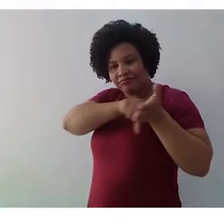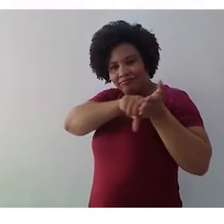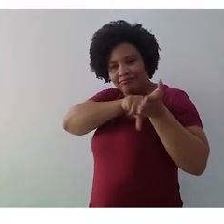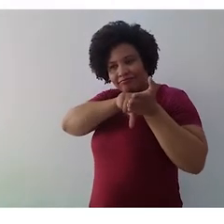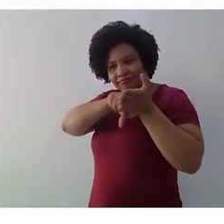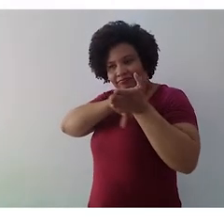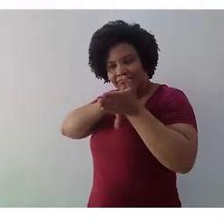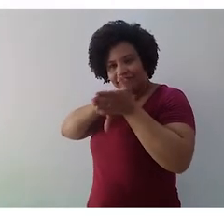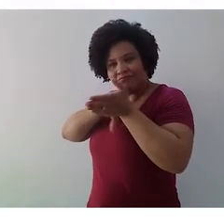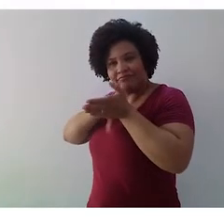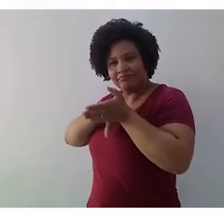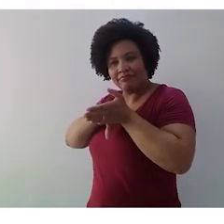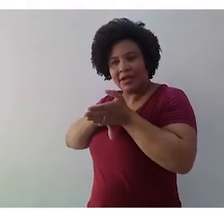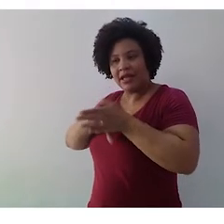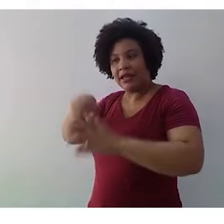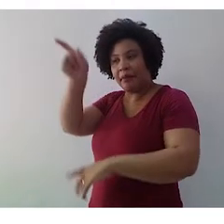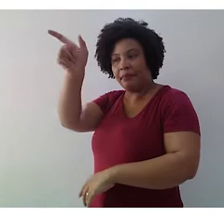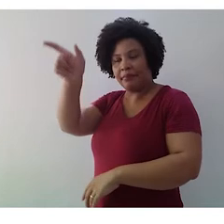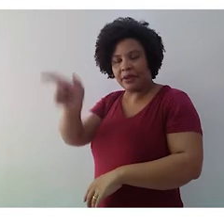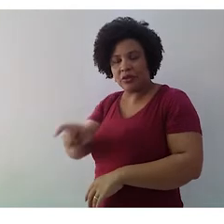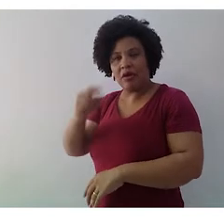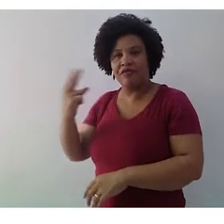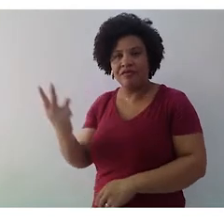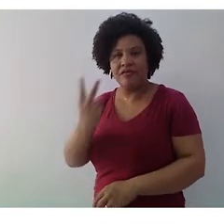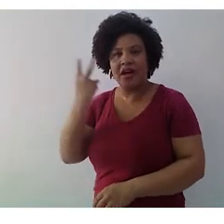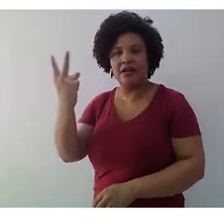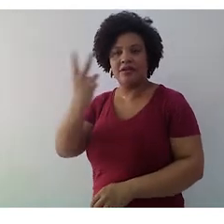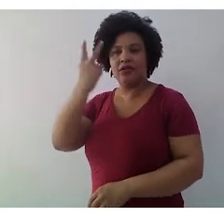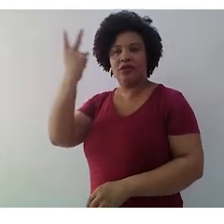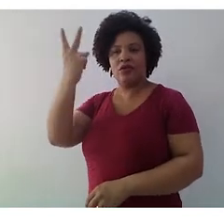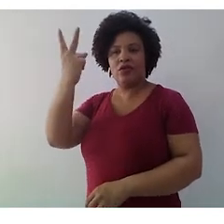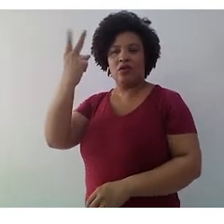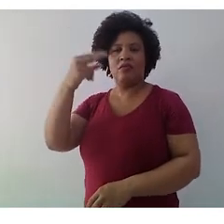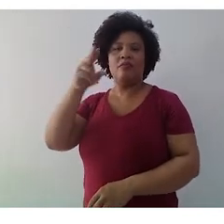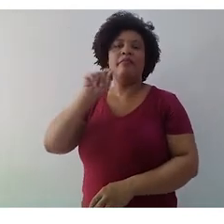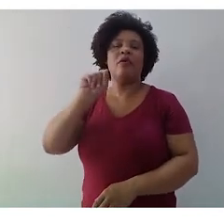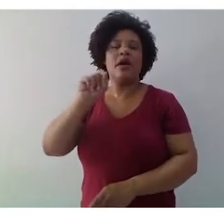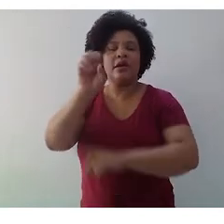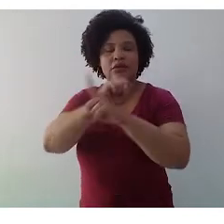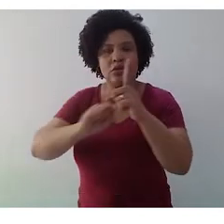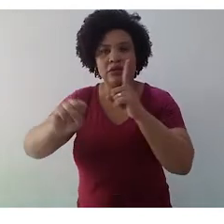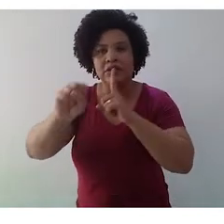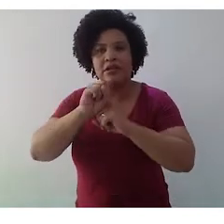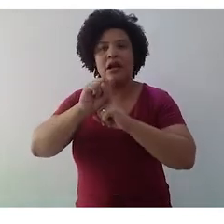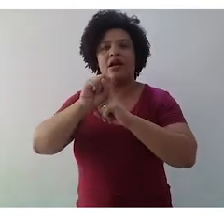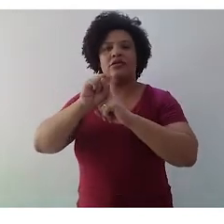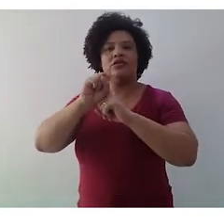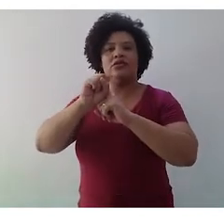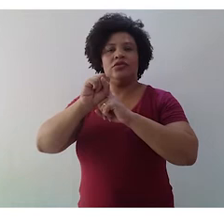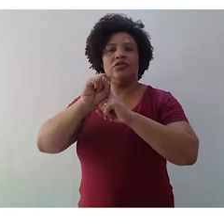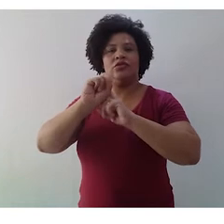Ou seja, ele queria formar alguém que tivesse valores, que pudesse ser útil para a sociedade, mais ainda